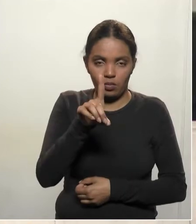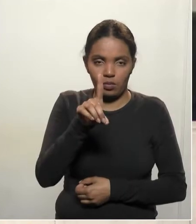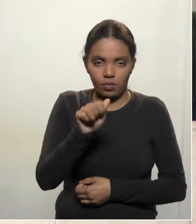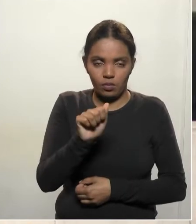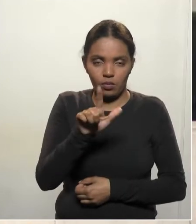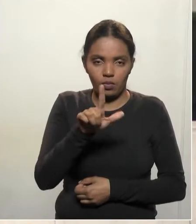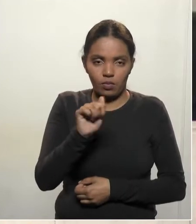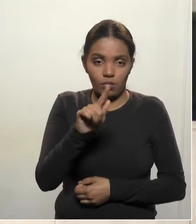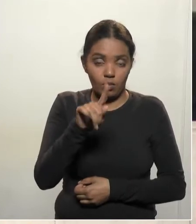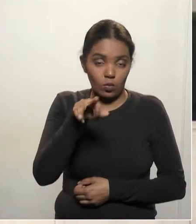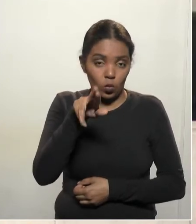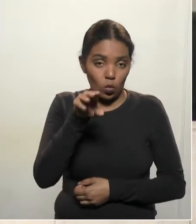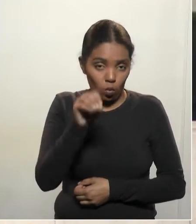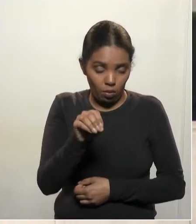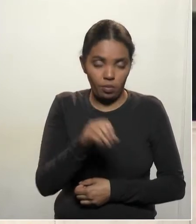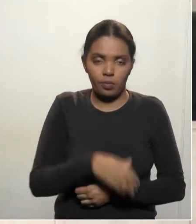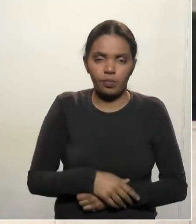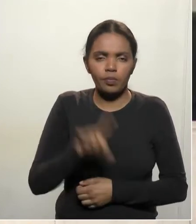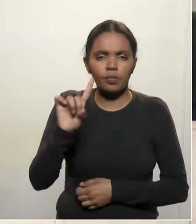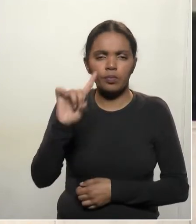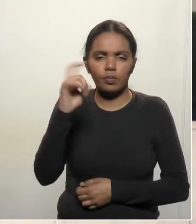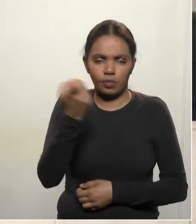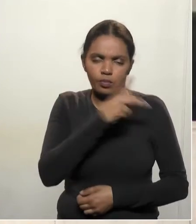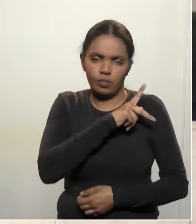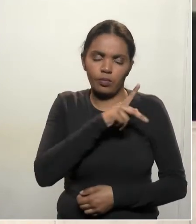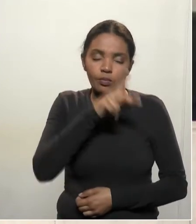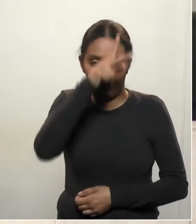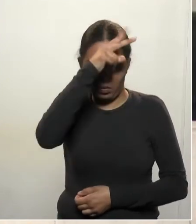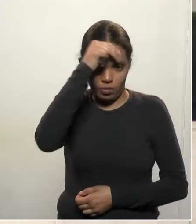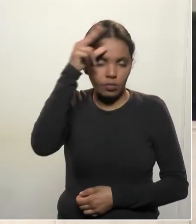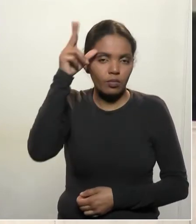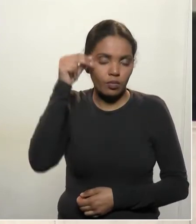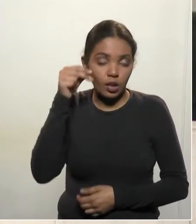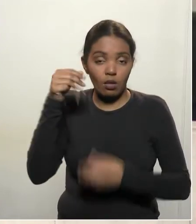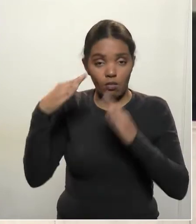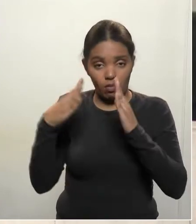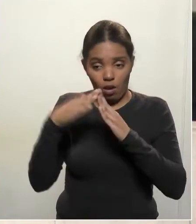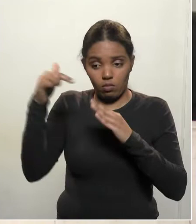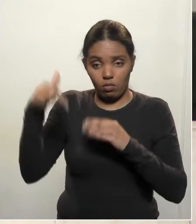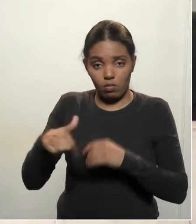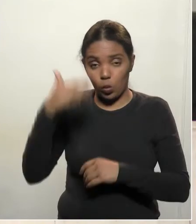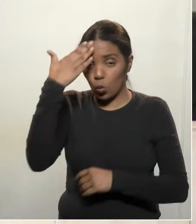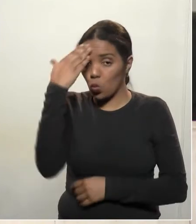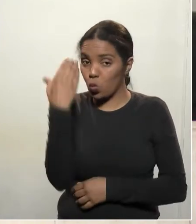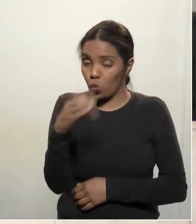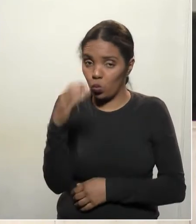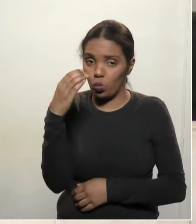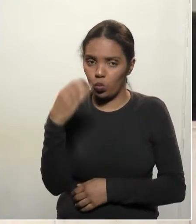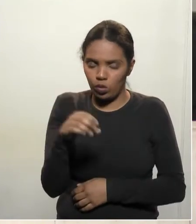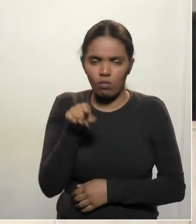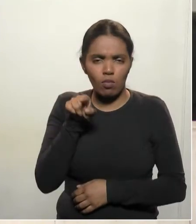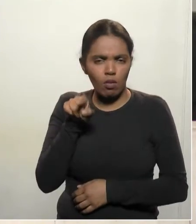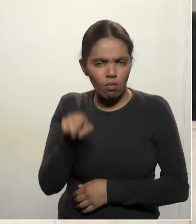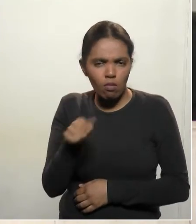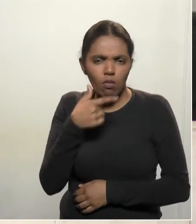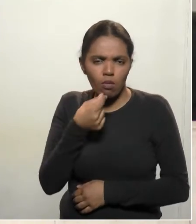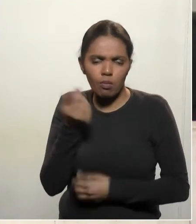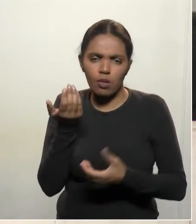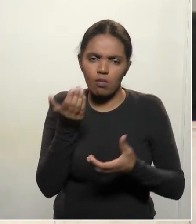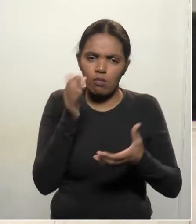-prefeito residia em Curitiba e a mesa estava em tratamento de saúde em casa. Ele é esposo de uma servidora